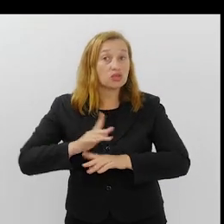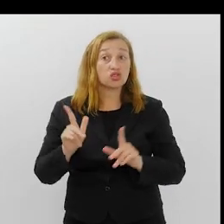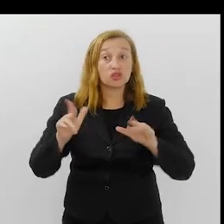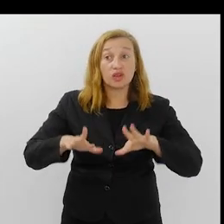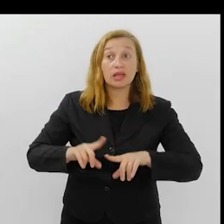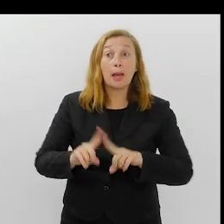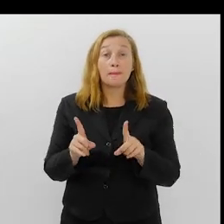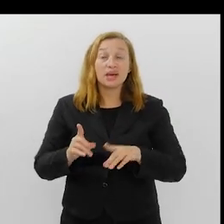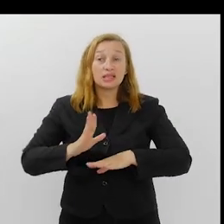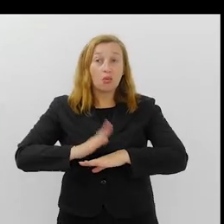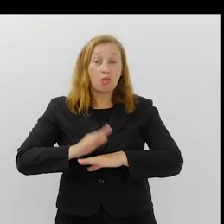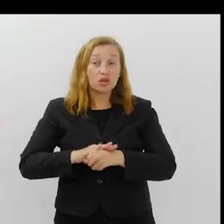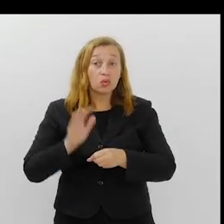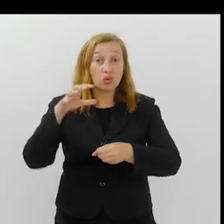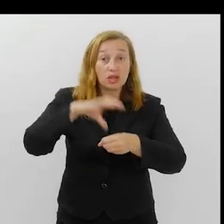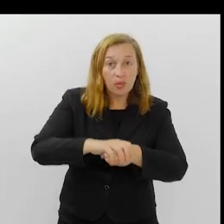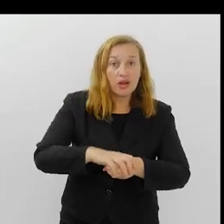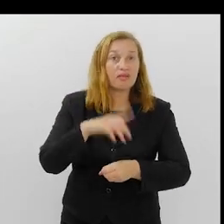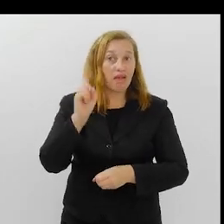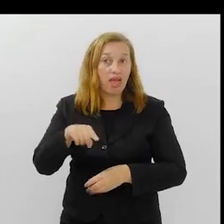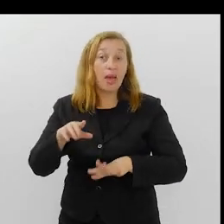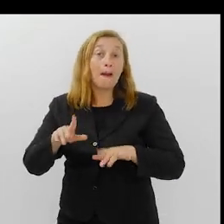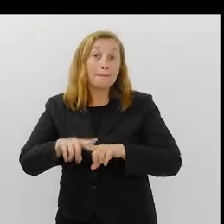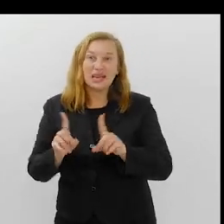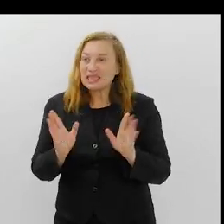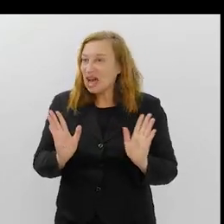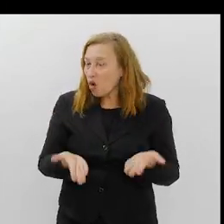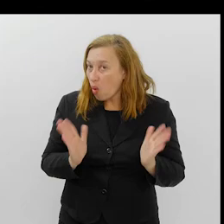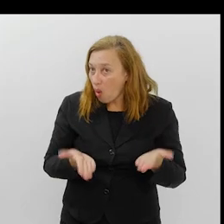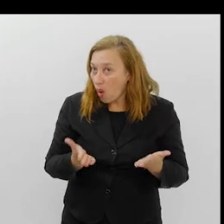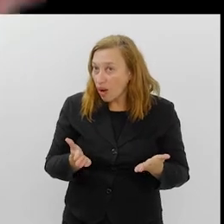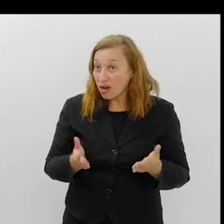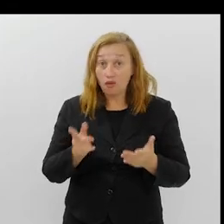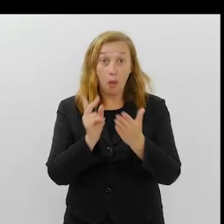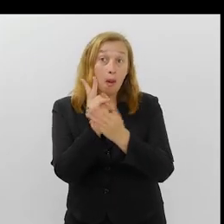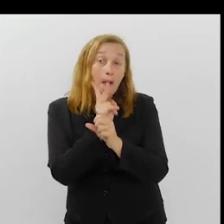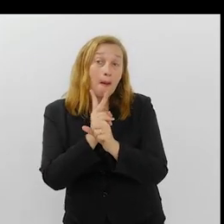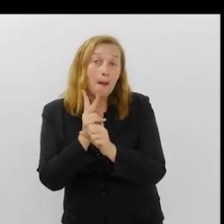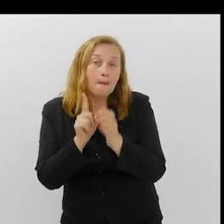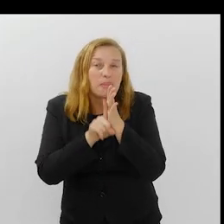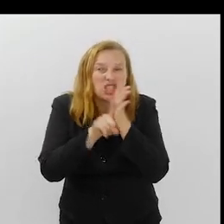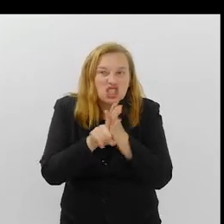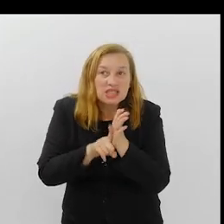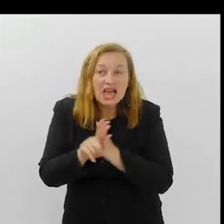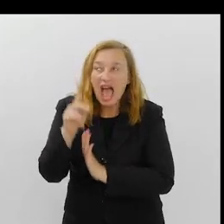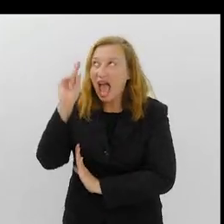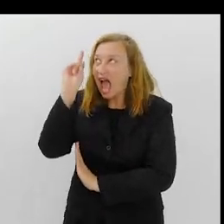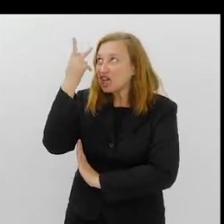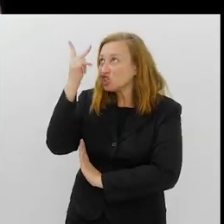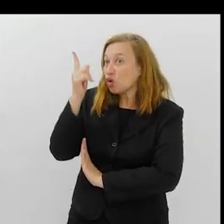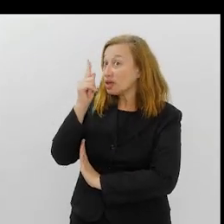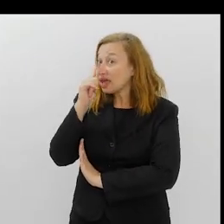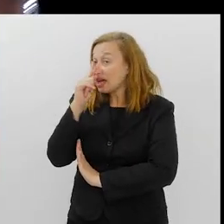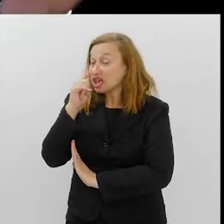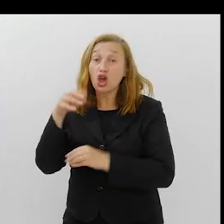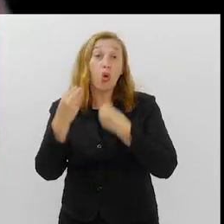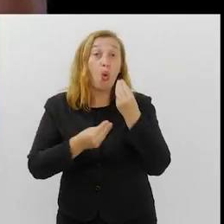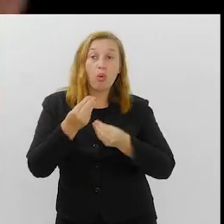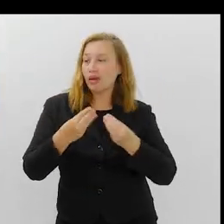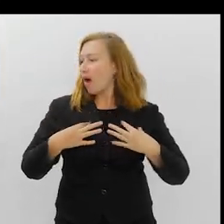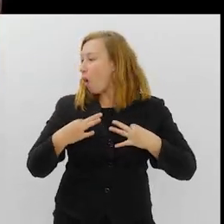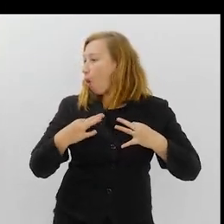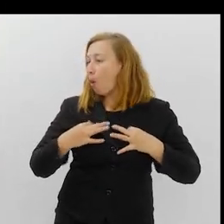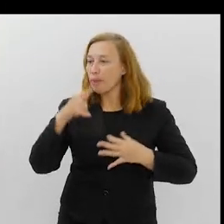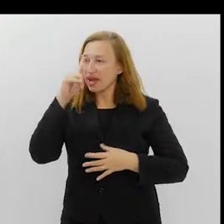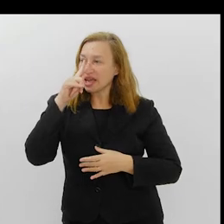Só estou falando que o momento contemporâneo é esse. Agora, não. grego... Vou pesquisar a história da Grécia, ver quais são os gregos, como eram